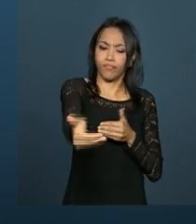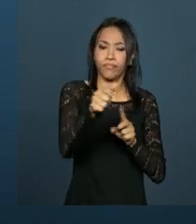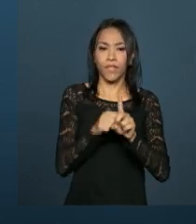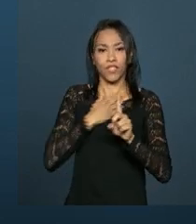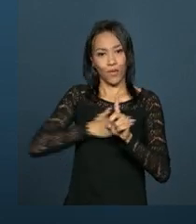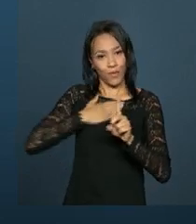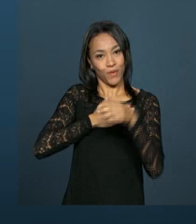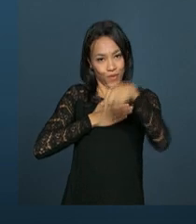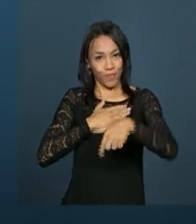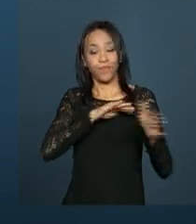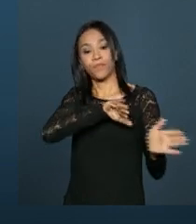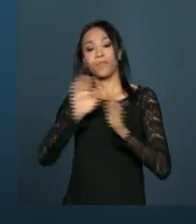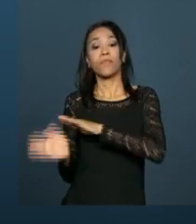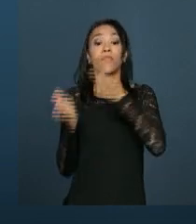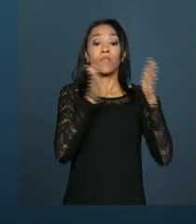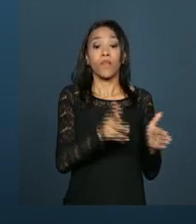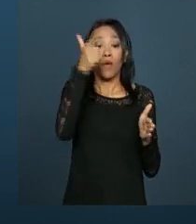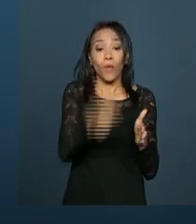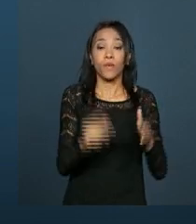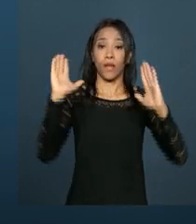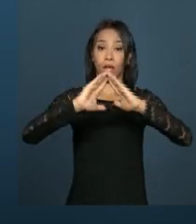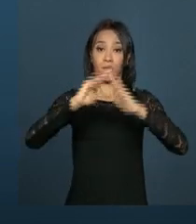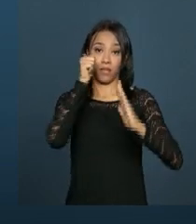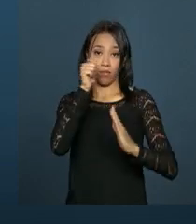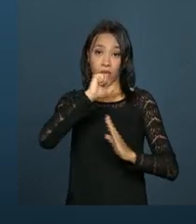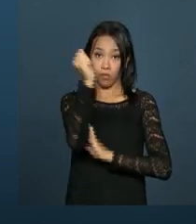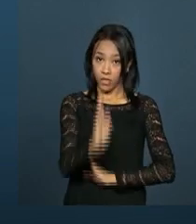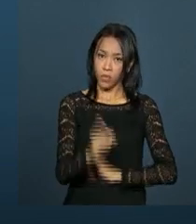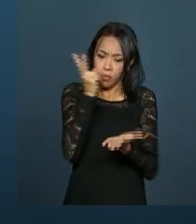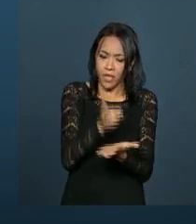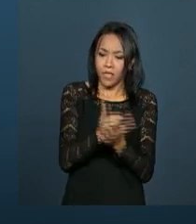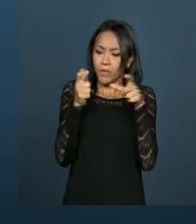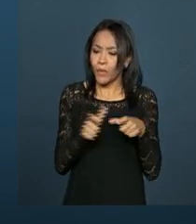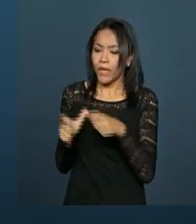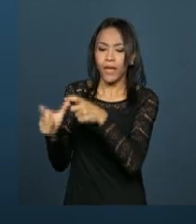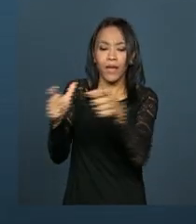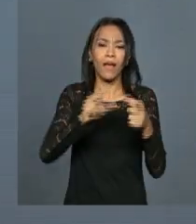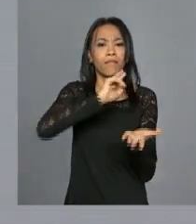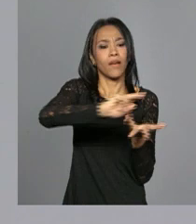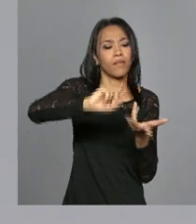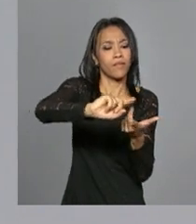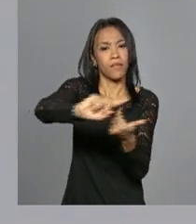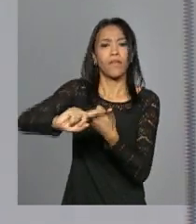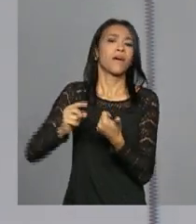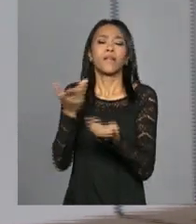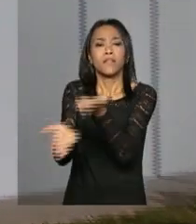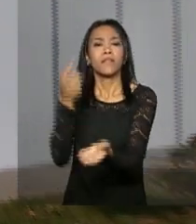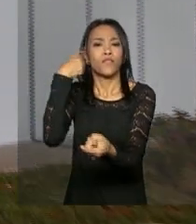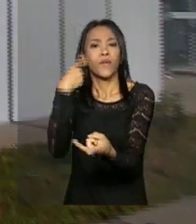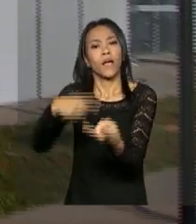2016. A Casa da Mulher Brasileira, que reúne num mesmo espaço físico os principais serviços